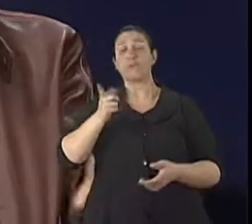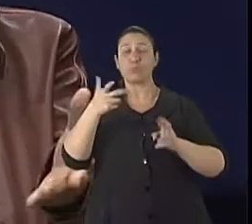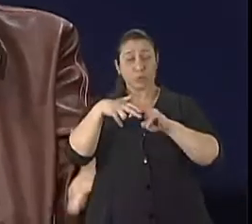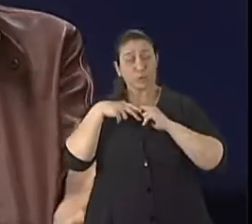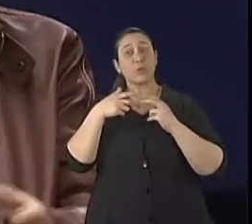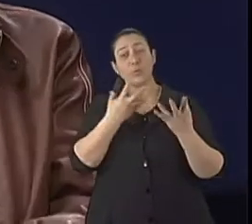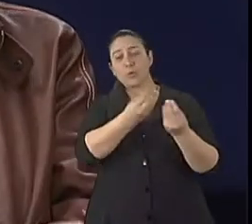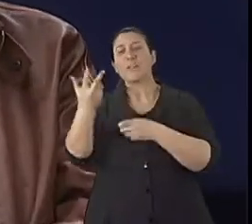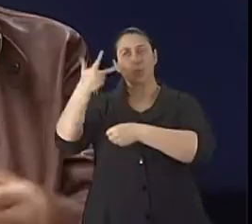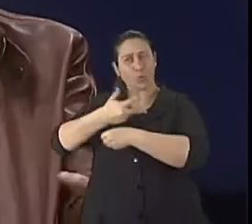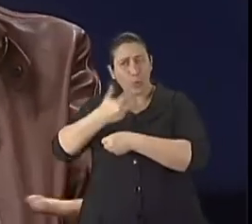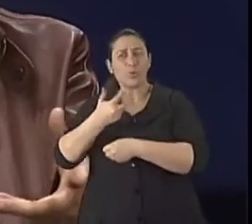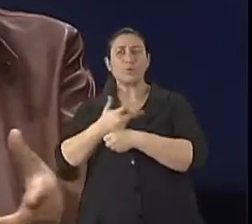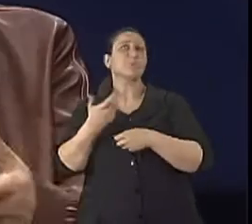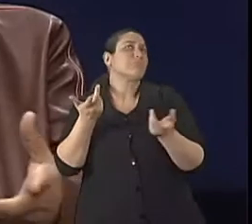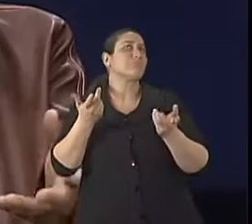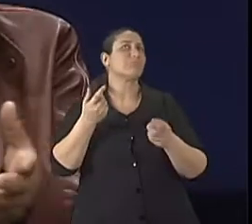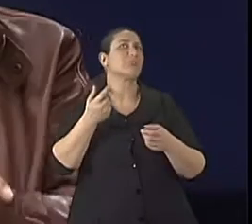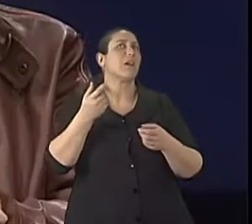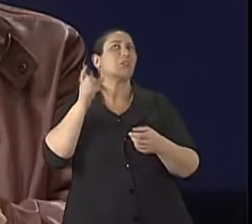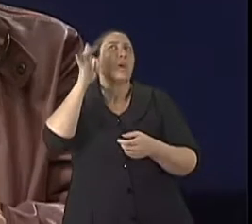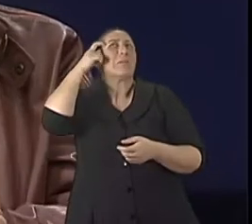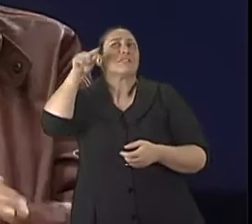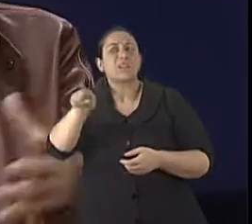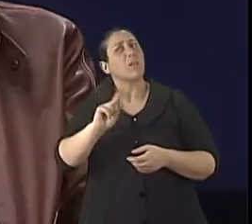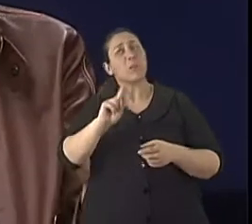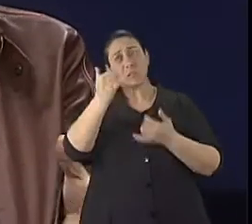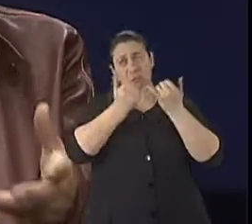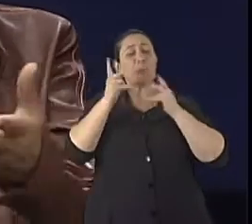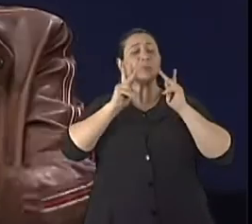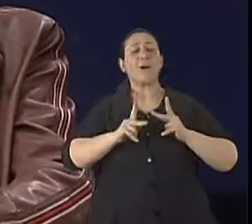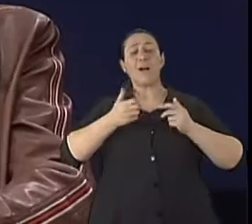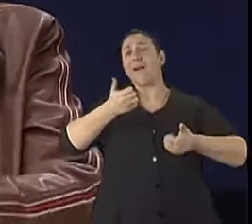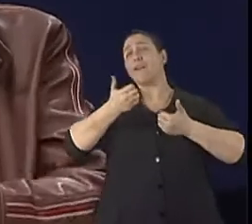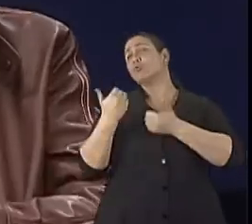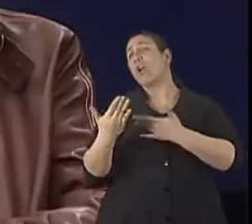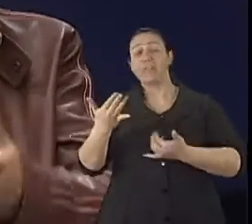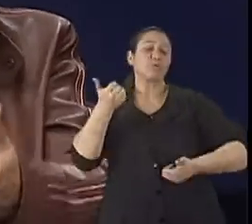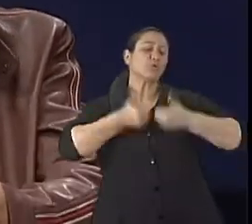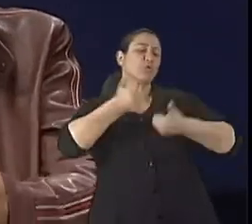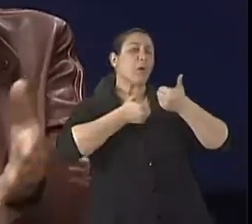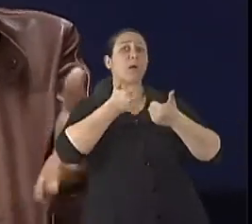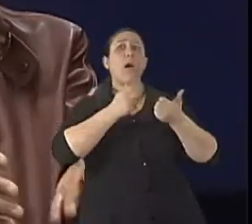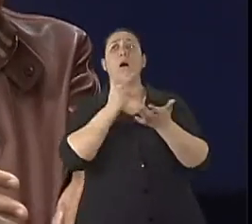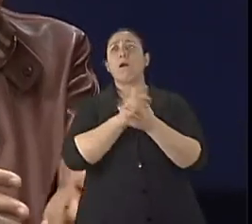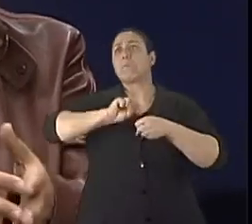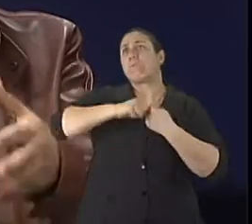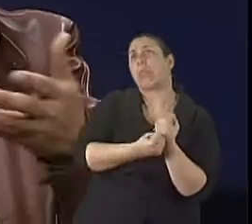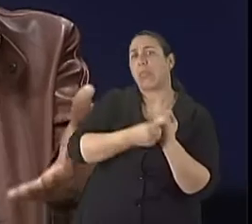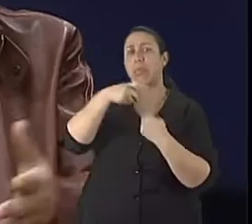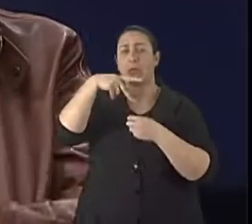as pessoas que, porventura aí, um jovem está lá brincando do seu futebol, da diversão, daqui a pouco há um problema, fratura, fica